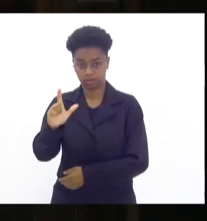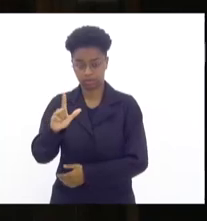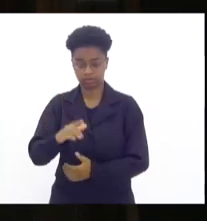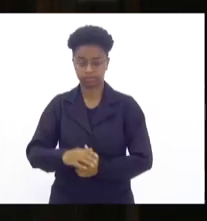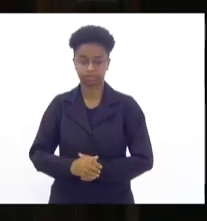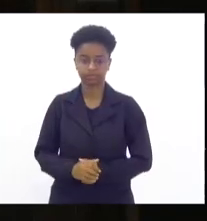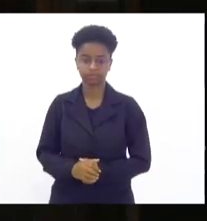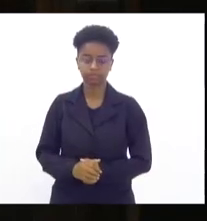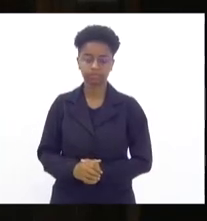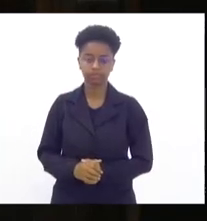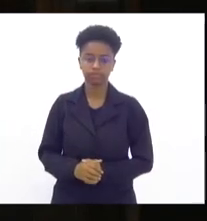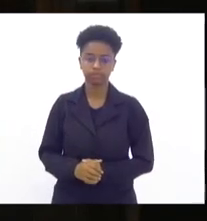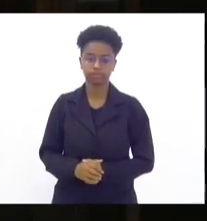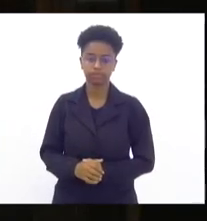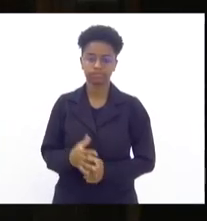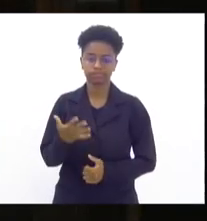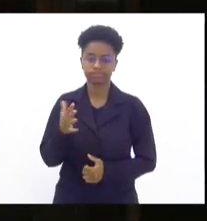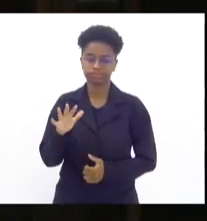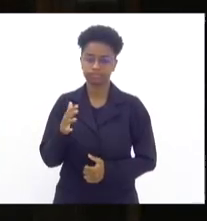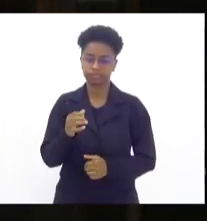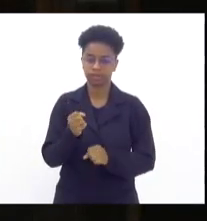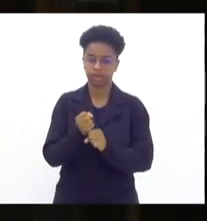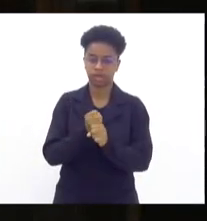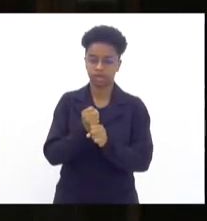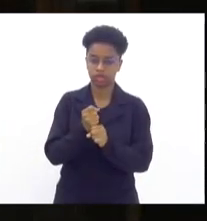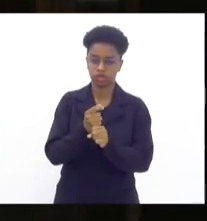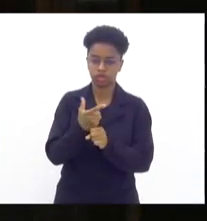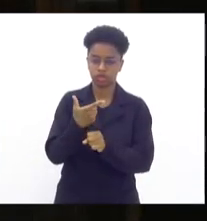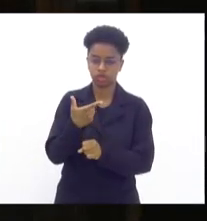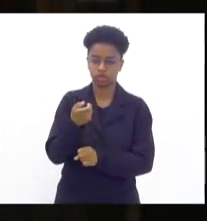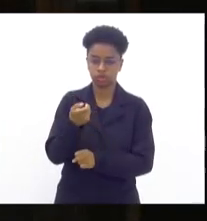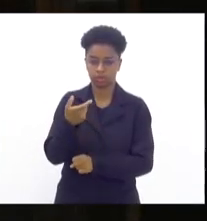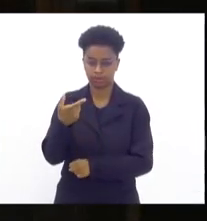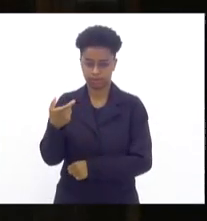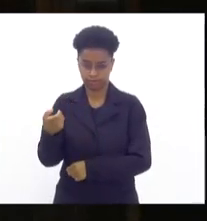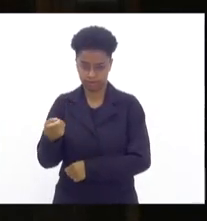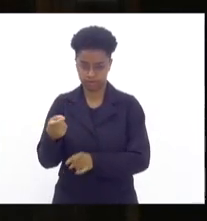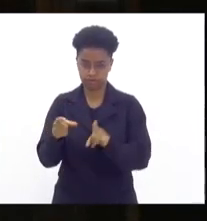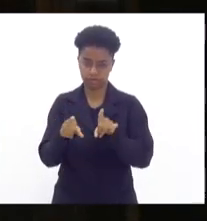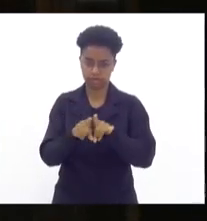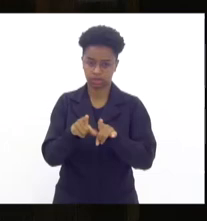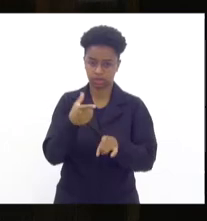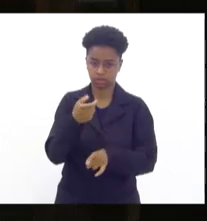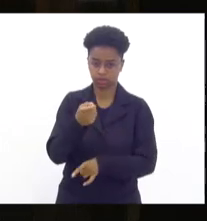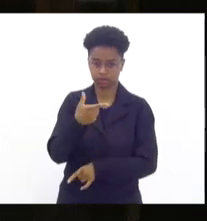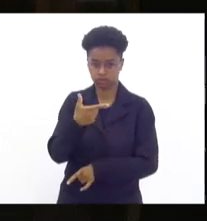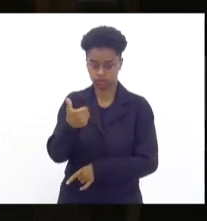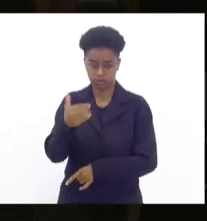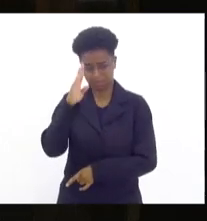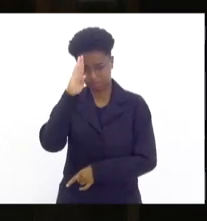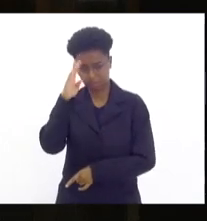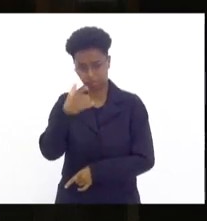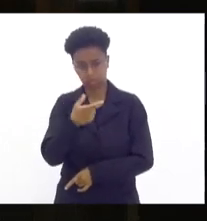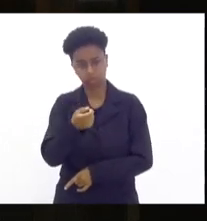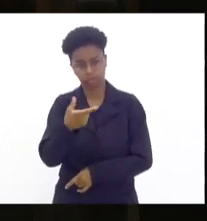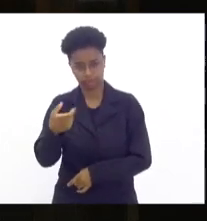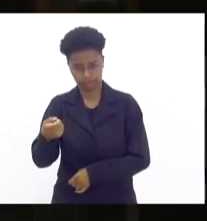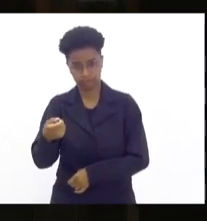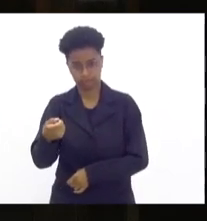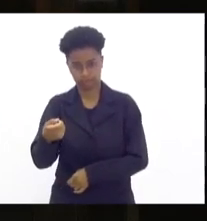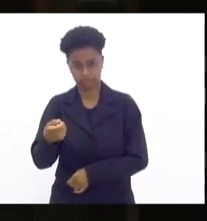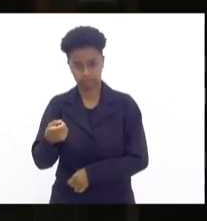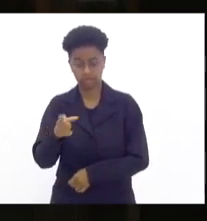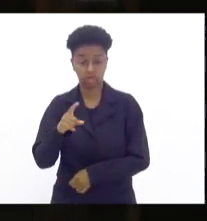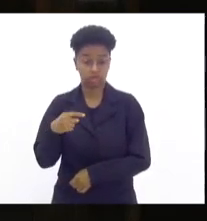nos anos de, principalmente, 2020 e 2021, principalmente 2020, a humanidade passou